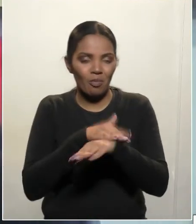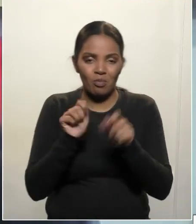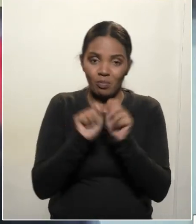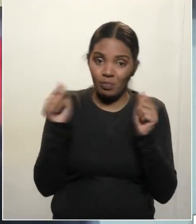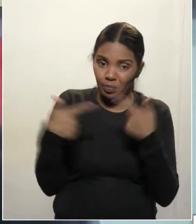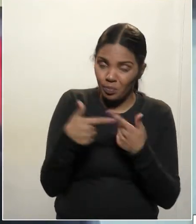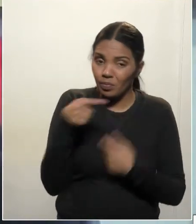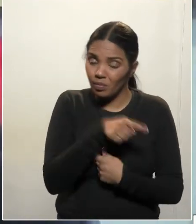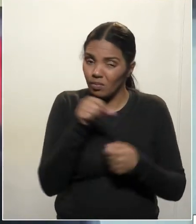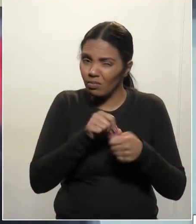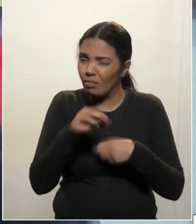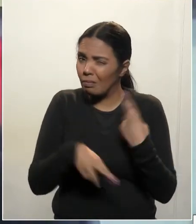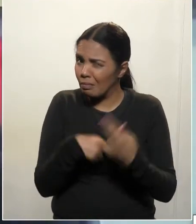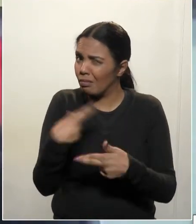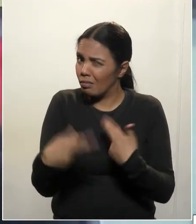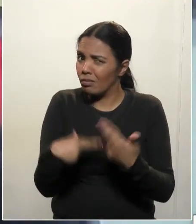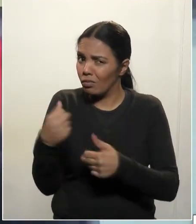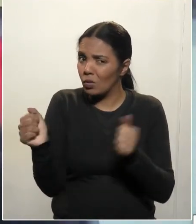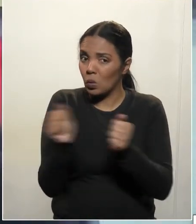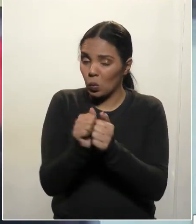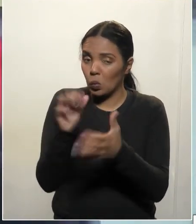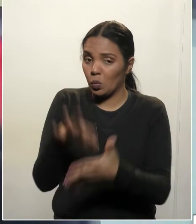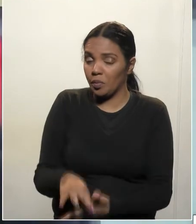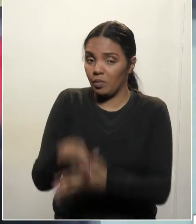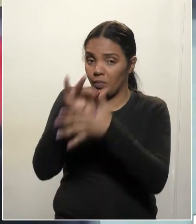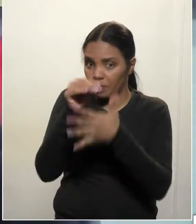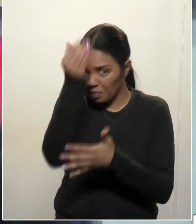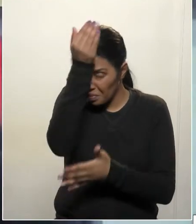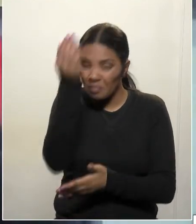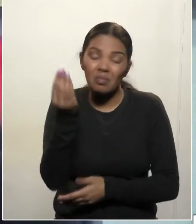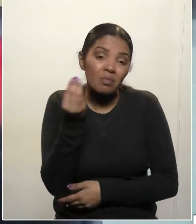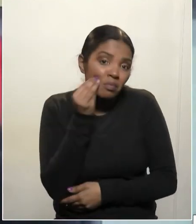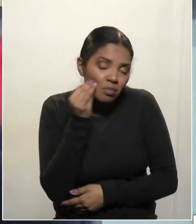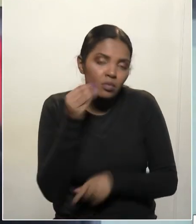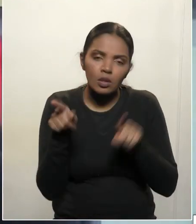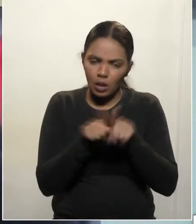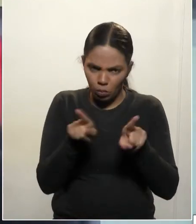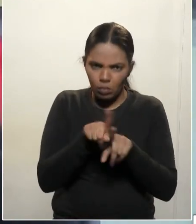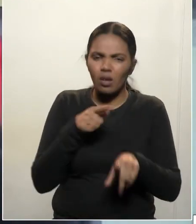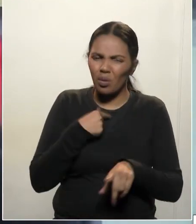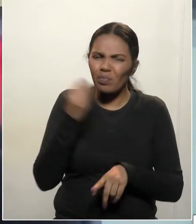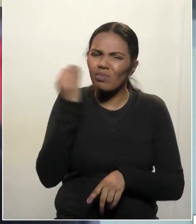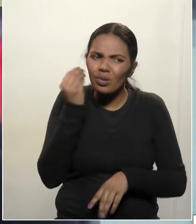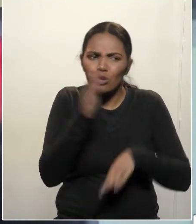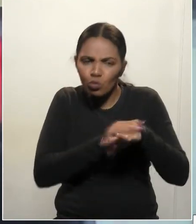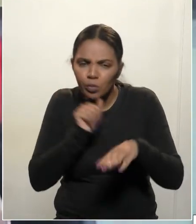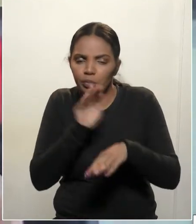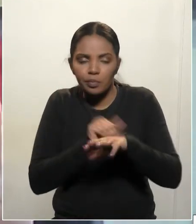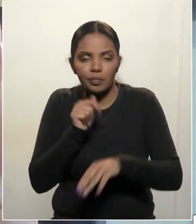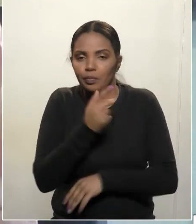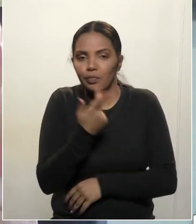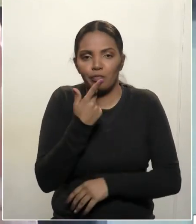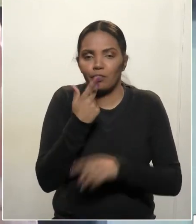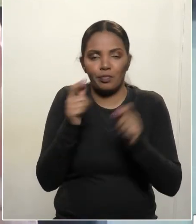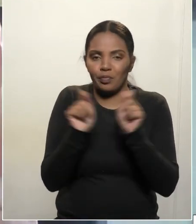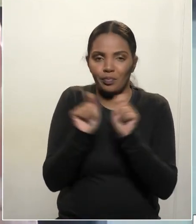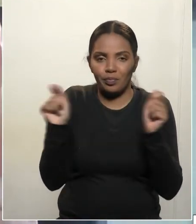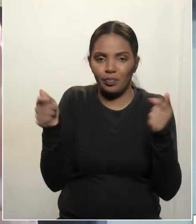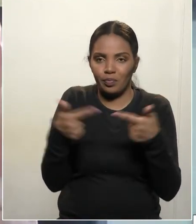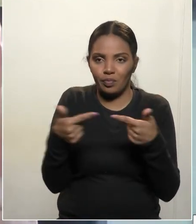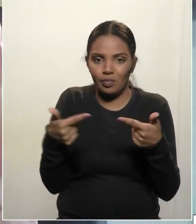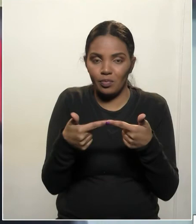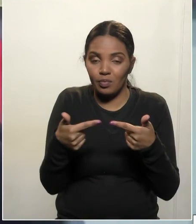processo de postergar junto ao líder do governo, que tentou diversas vezes, e a mim, que tentei diversas vezes trazê-lo, dizendo que nem a Assembleia não